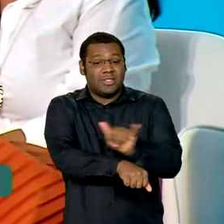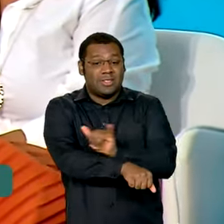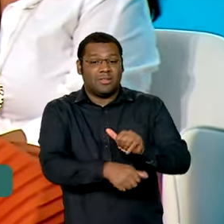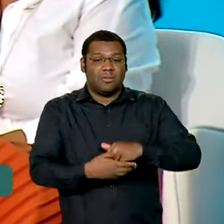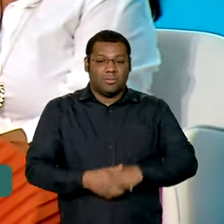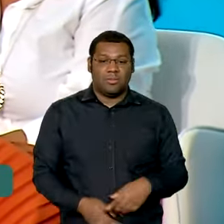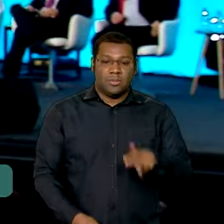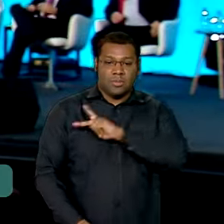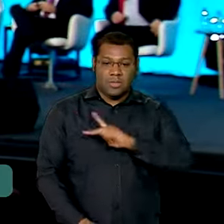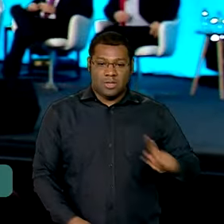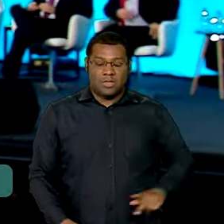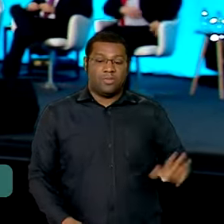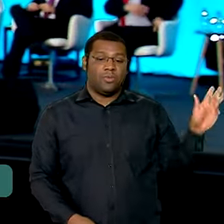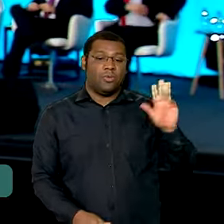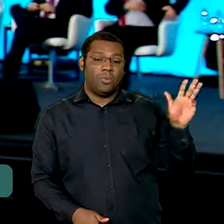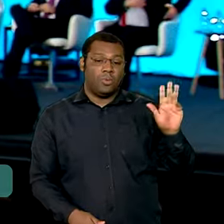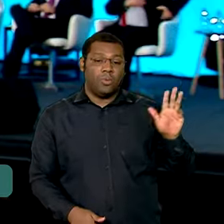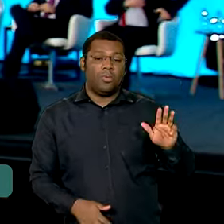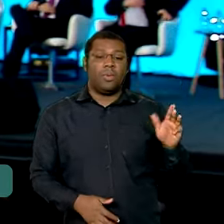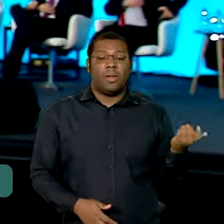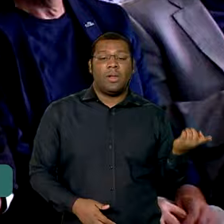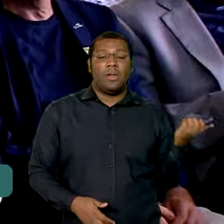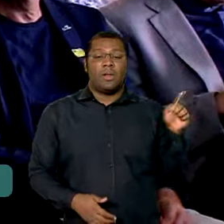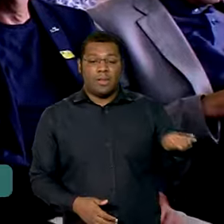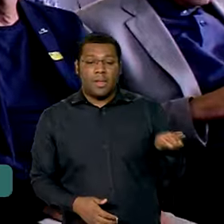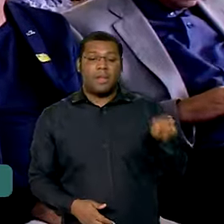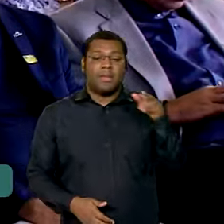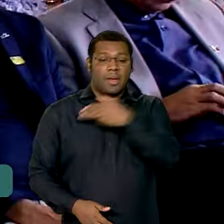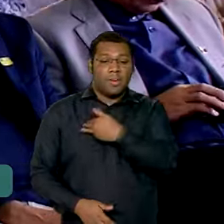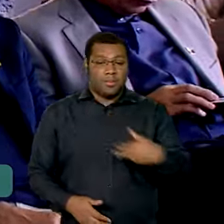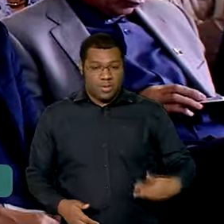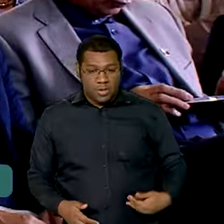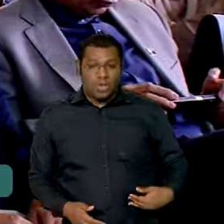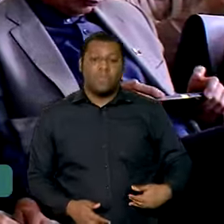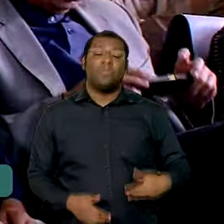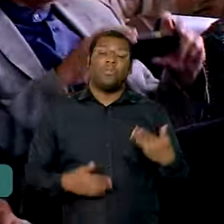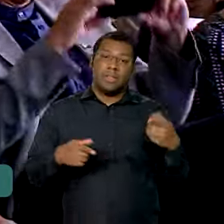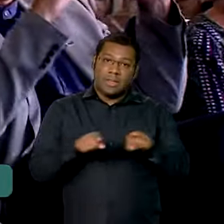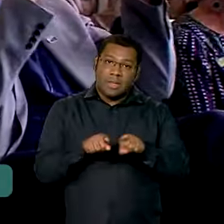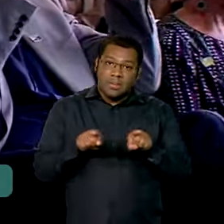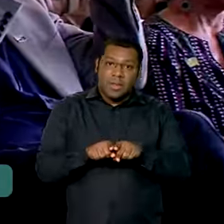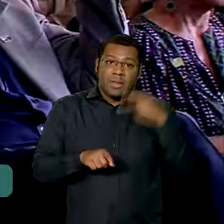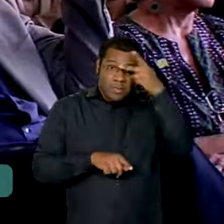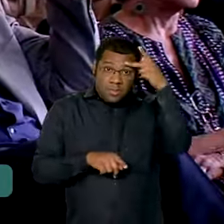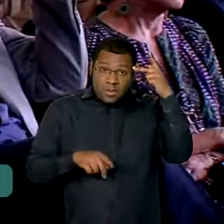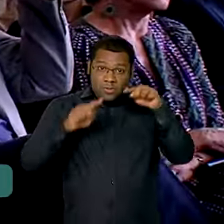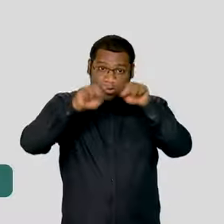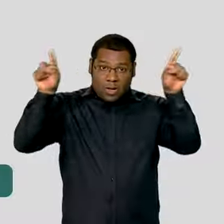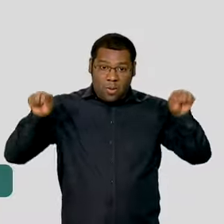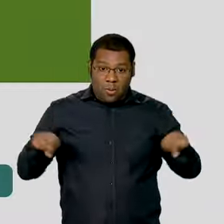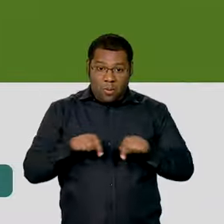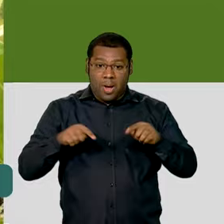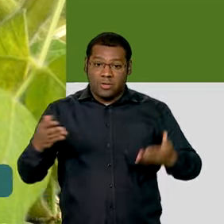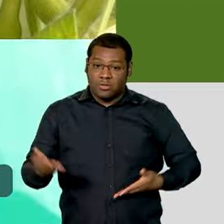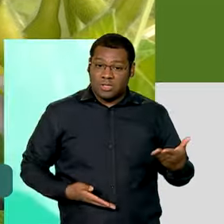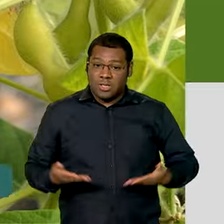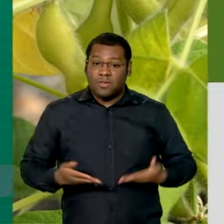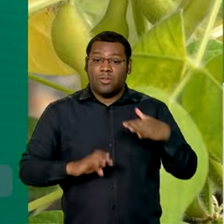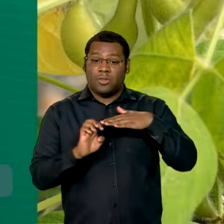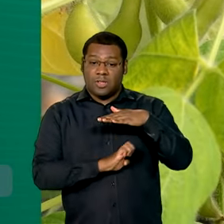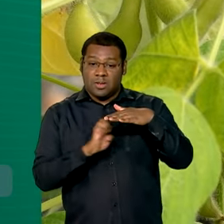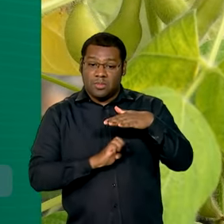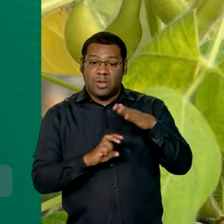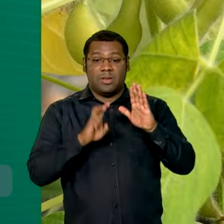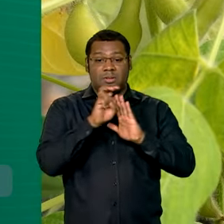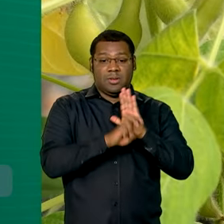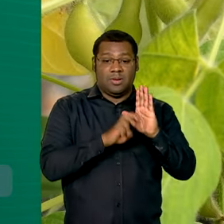do presidente Lula, a cerimônia contou com a participação de ministros, convidados e servidores da empresa. Entre os acordos